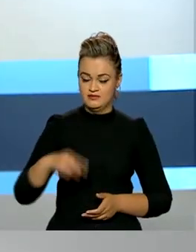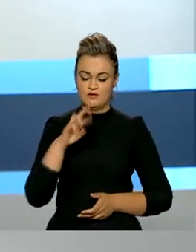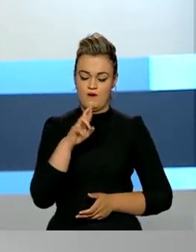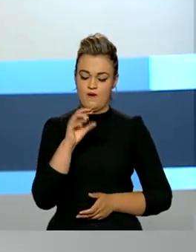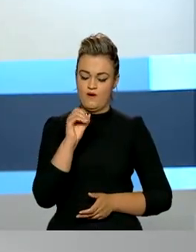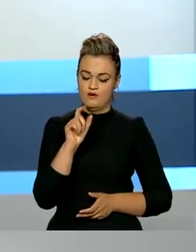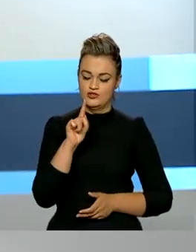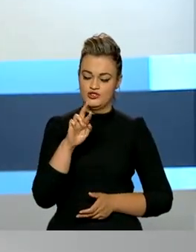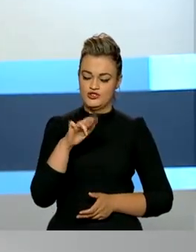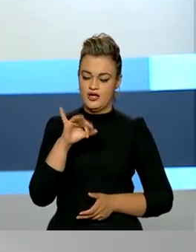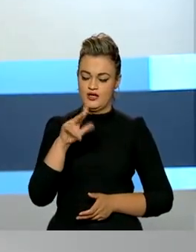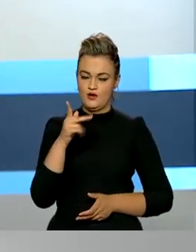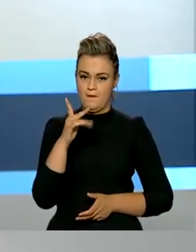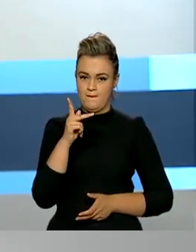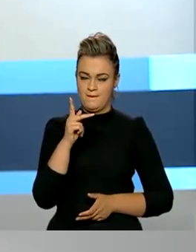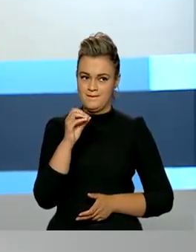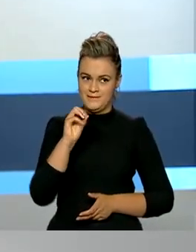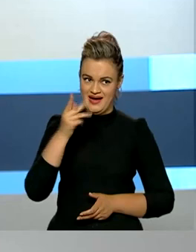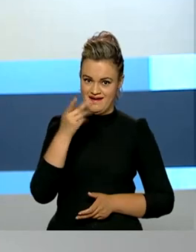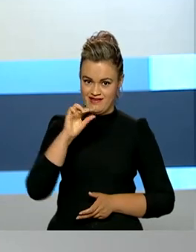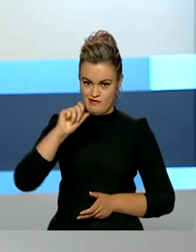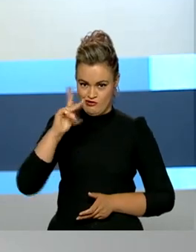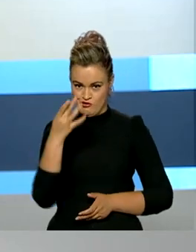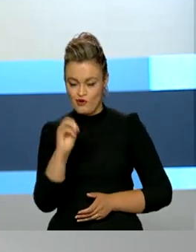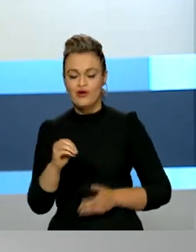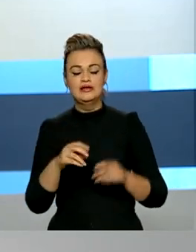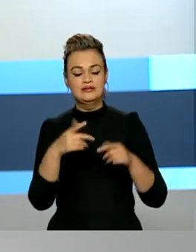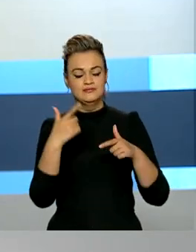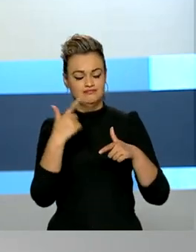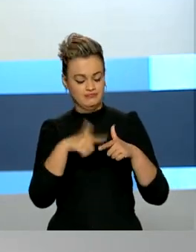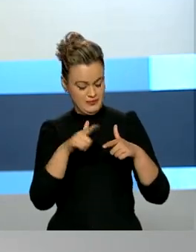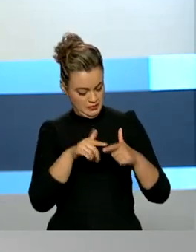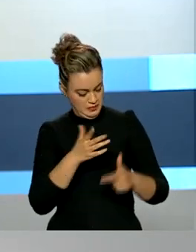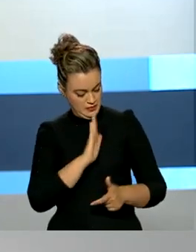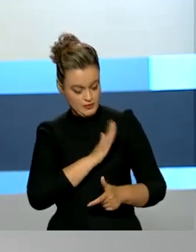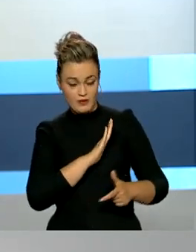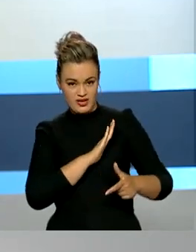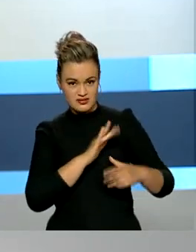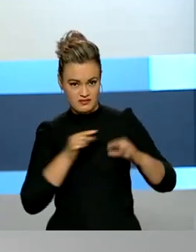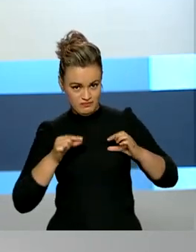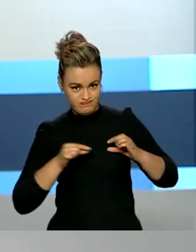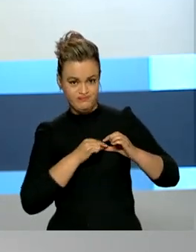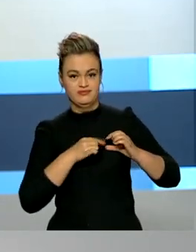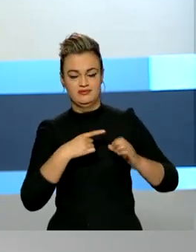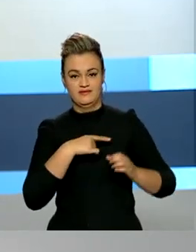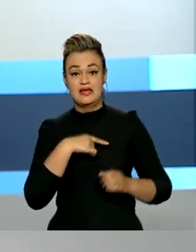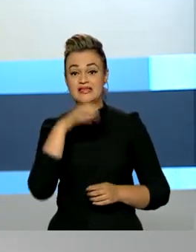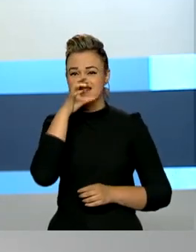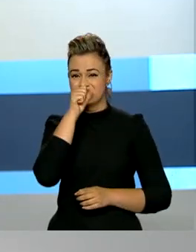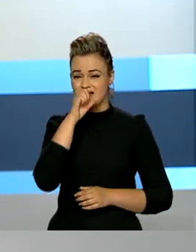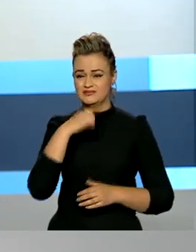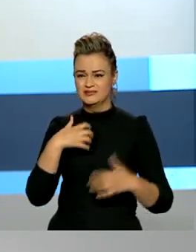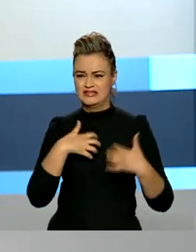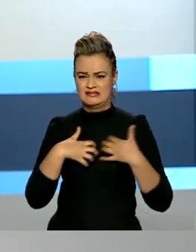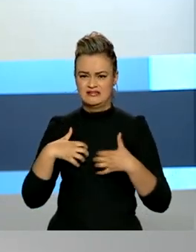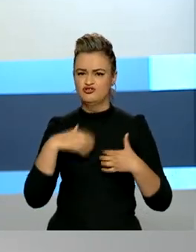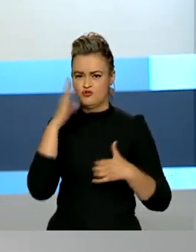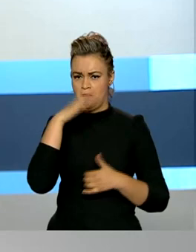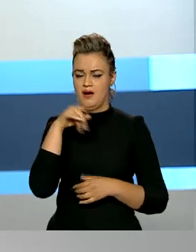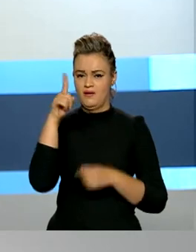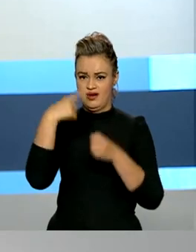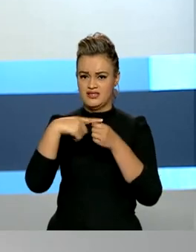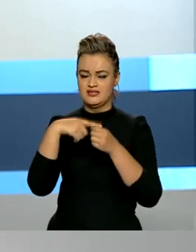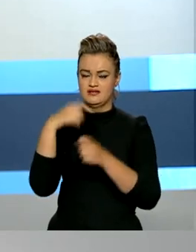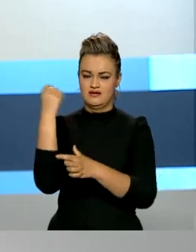Regional, Rogério Marinho, se recupera de uma angioplastia para a colocação de estente. No último sábado, o ministro esteve com a família em